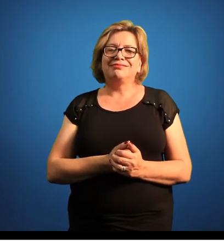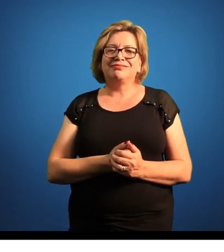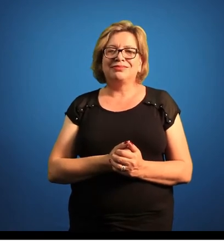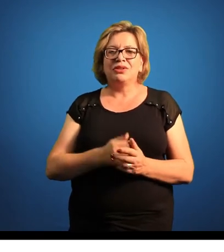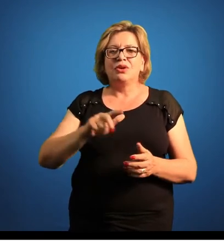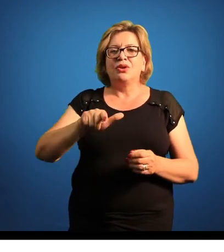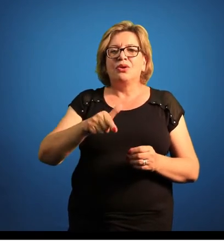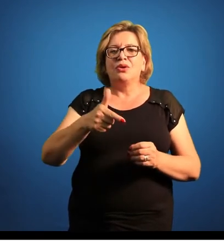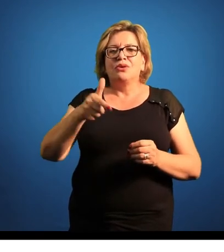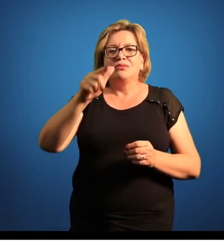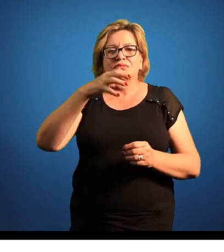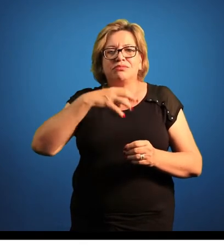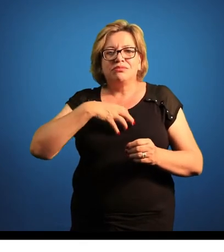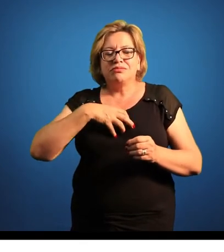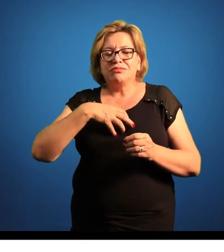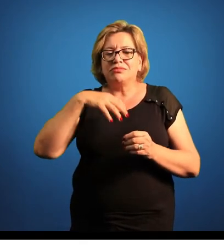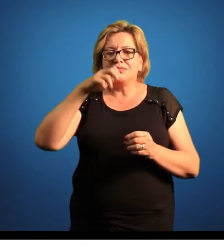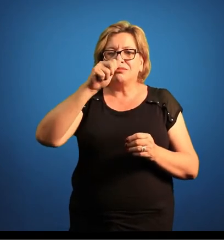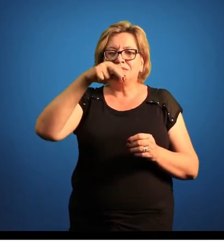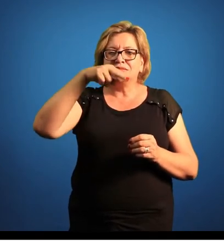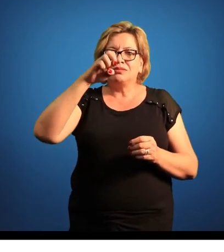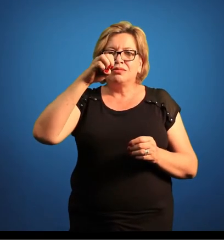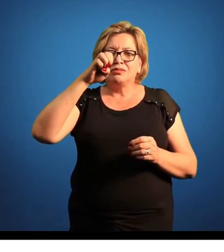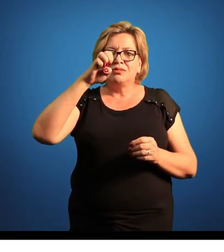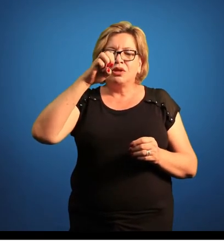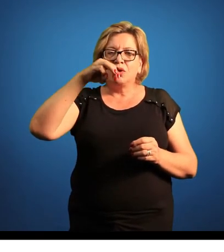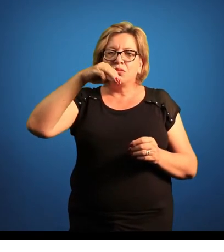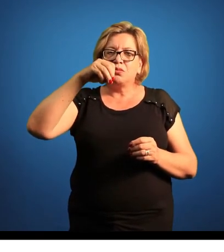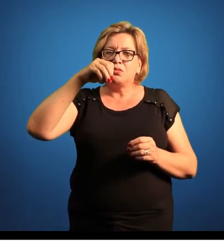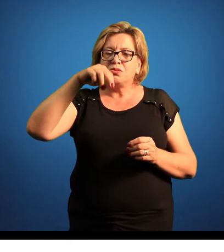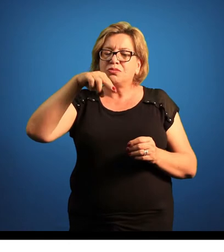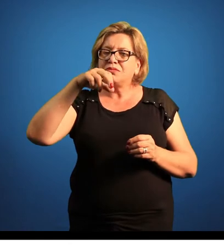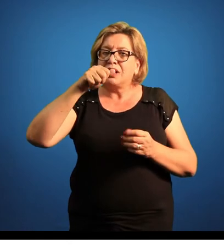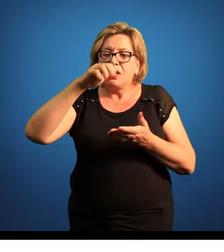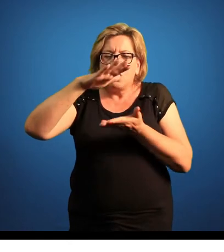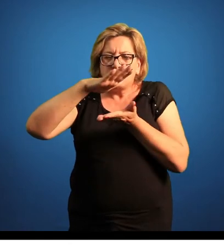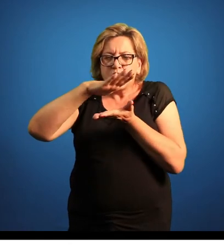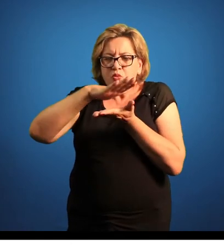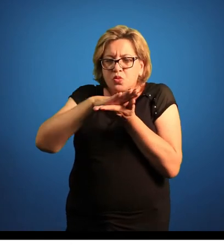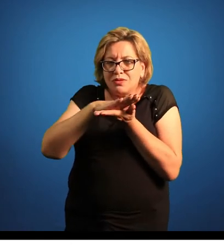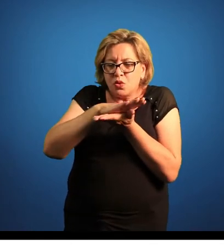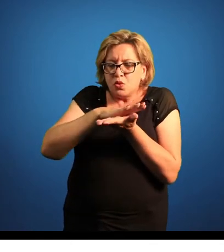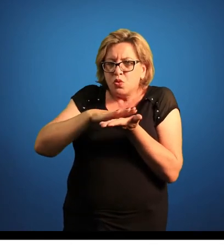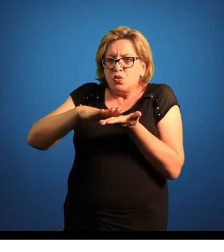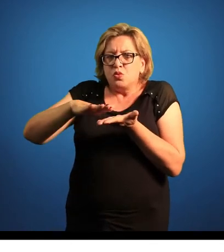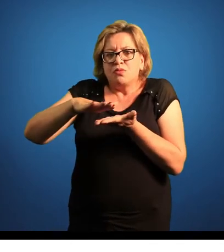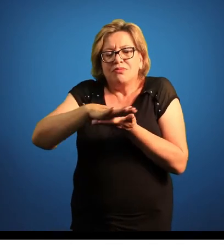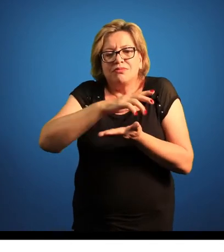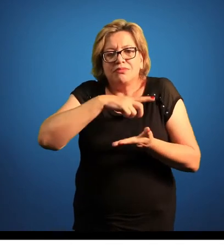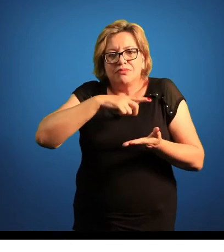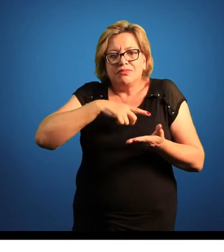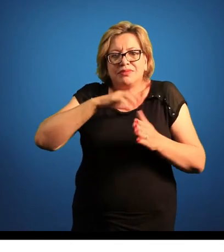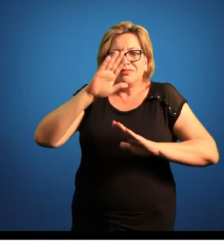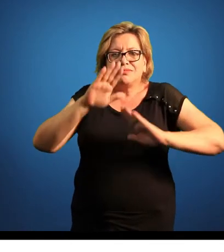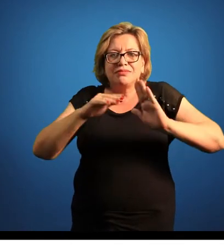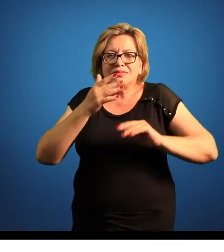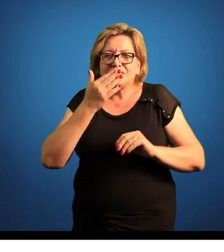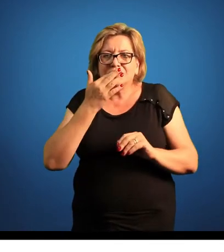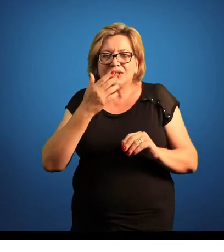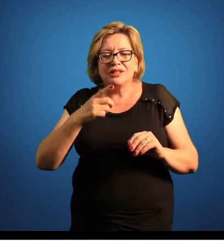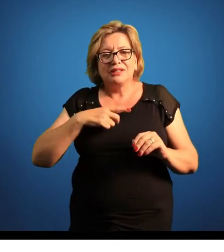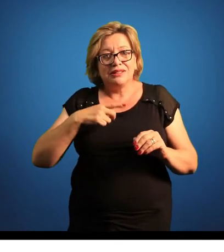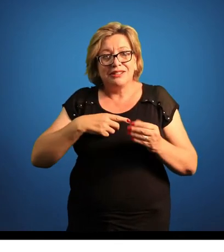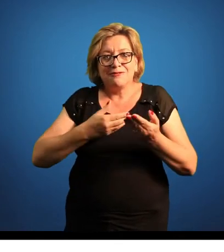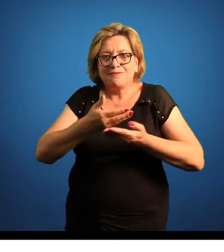Uma outra forma que as anêmonas se apresentam são as anêmonas achatadas. Como eu falei para vocês, boa parte desses organismos coloridos têm